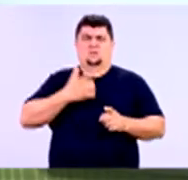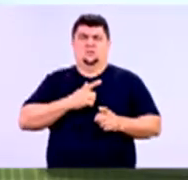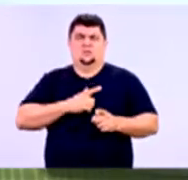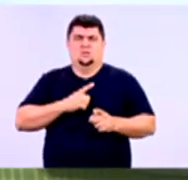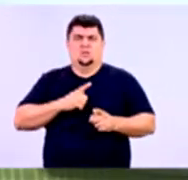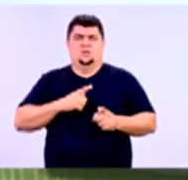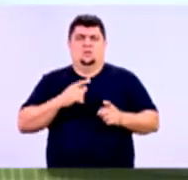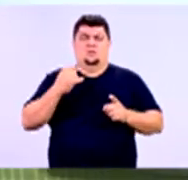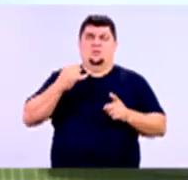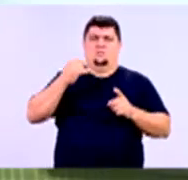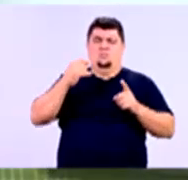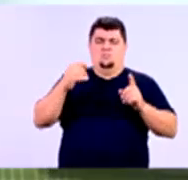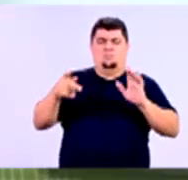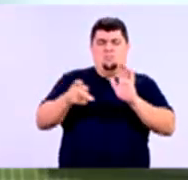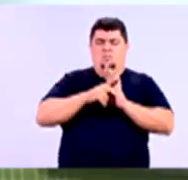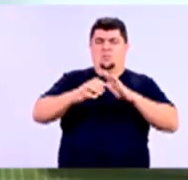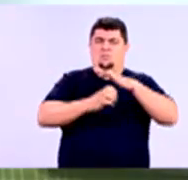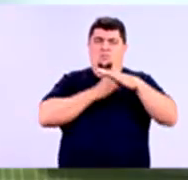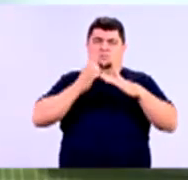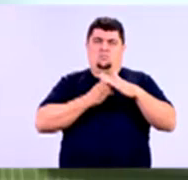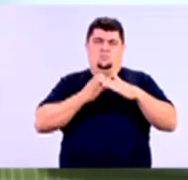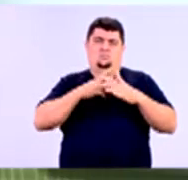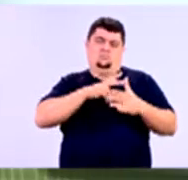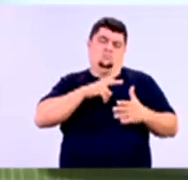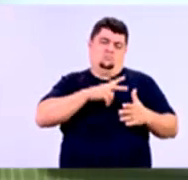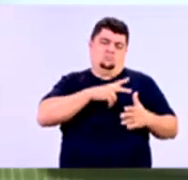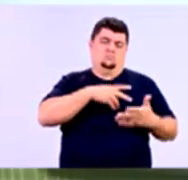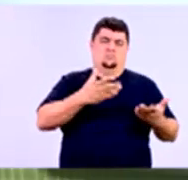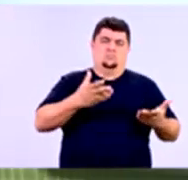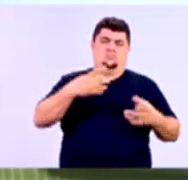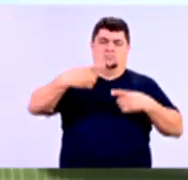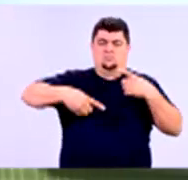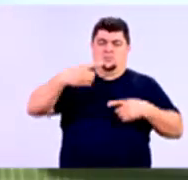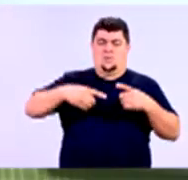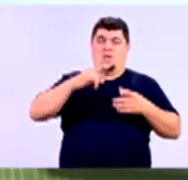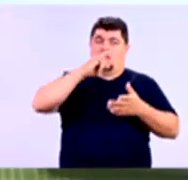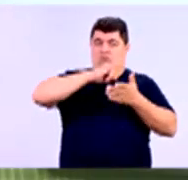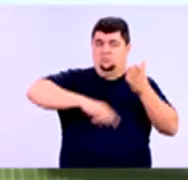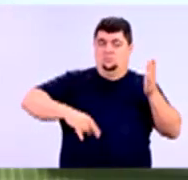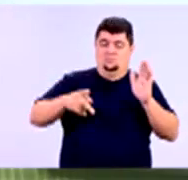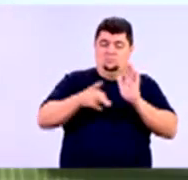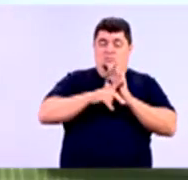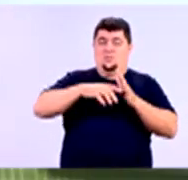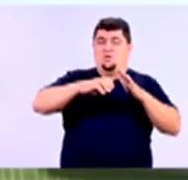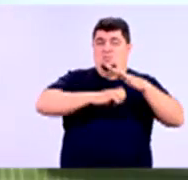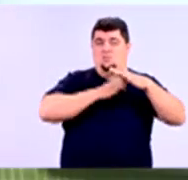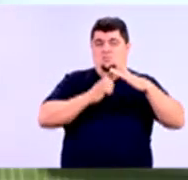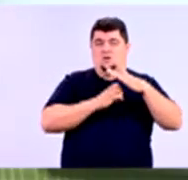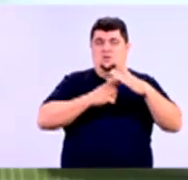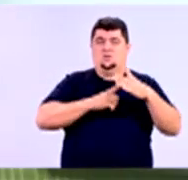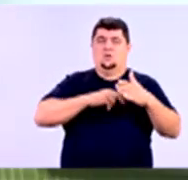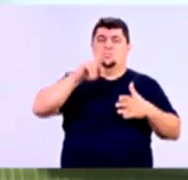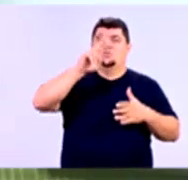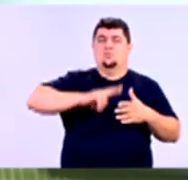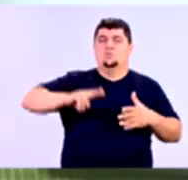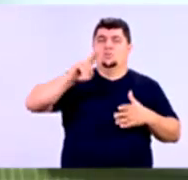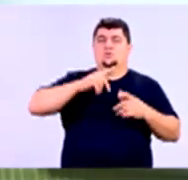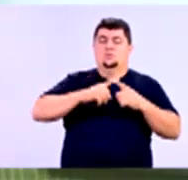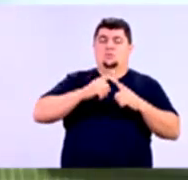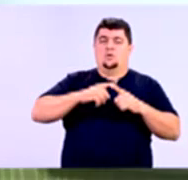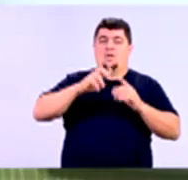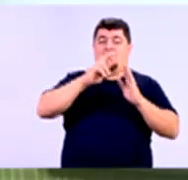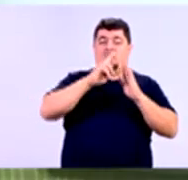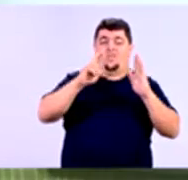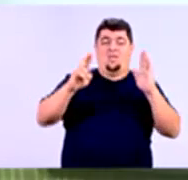negócio, para a sua particularidade. Então, política de crédito é um documento da empresa que é utilizado para criar